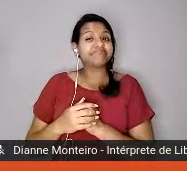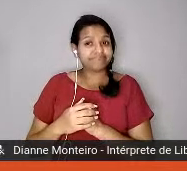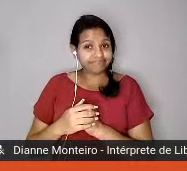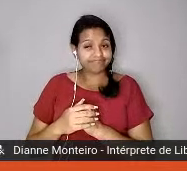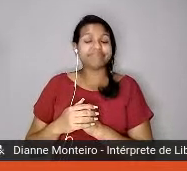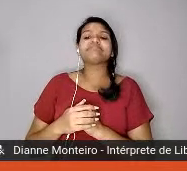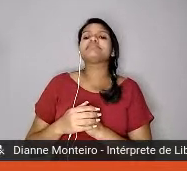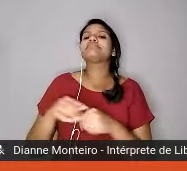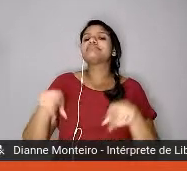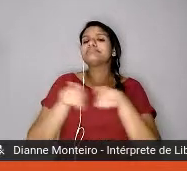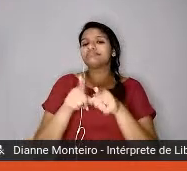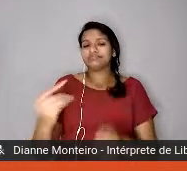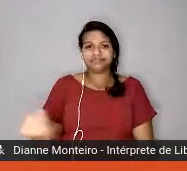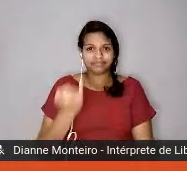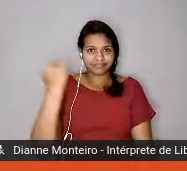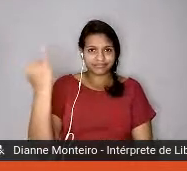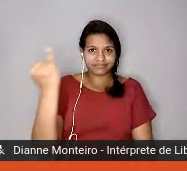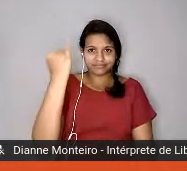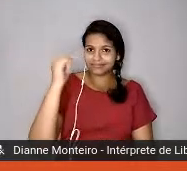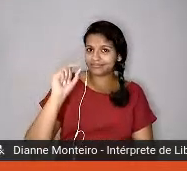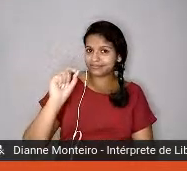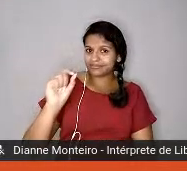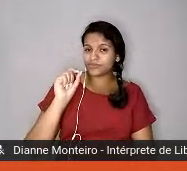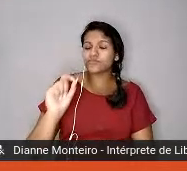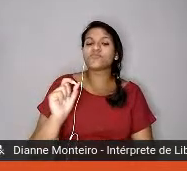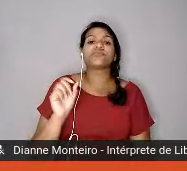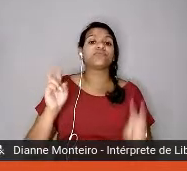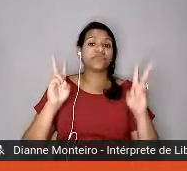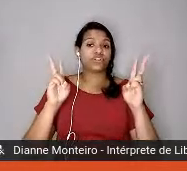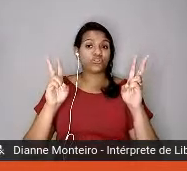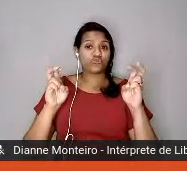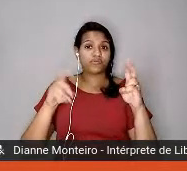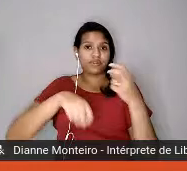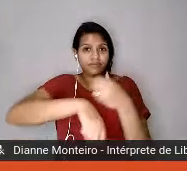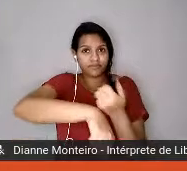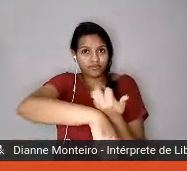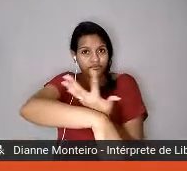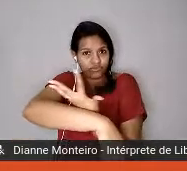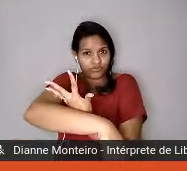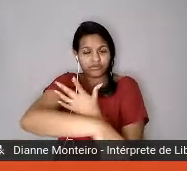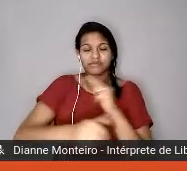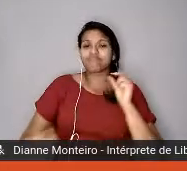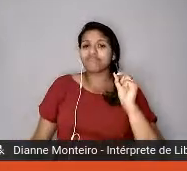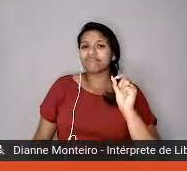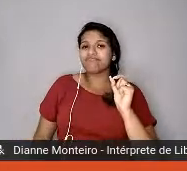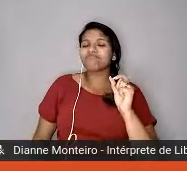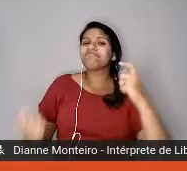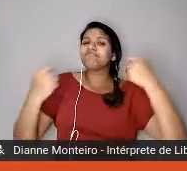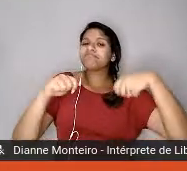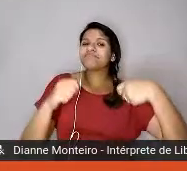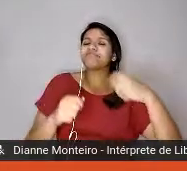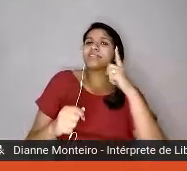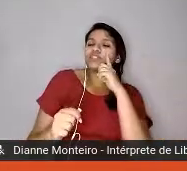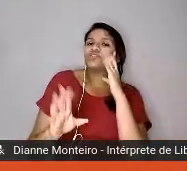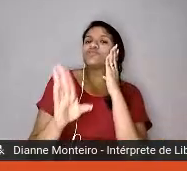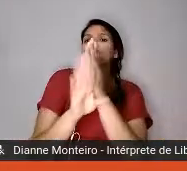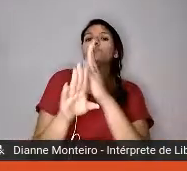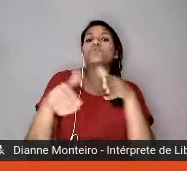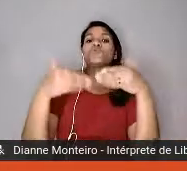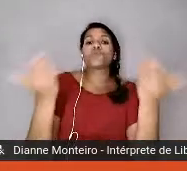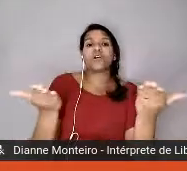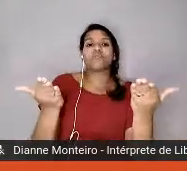importante dentro da dimensão emocional é descobrir quais são as nossas virtudes individuais, né? Tem